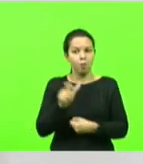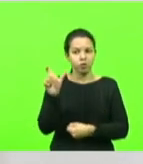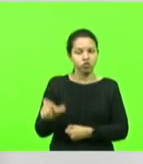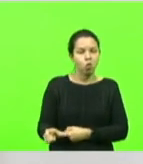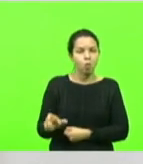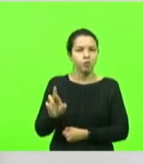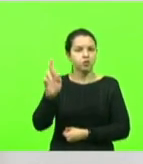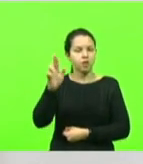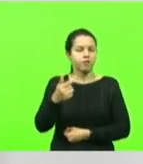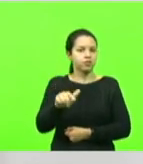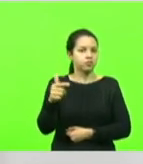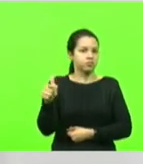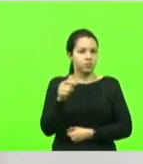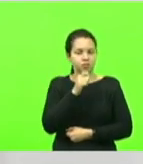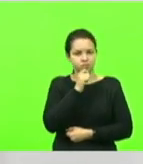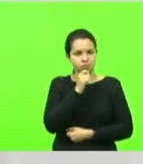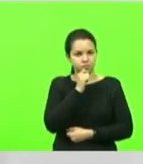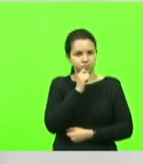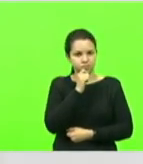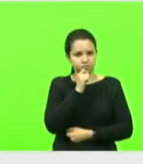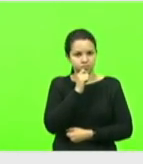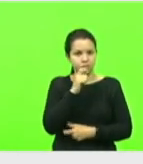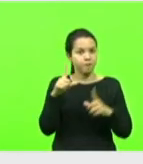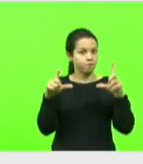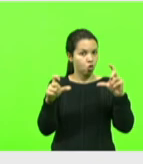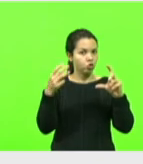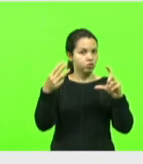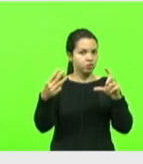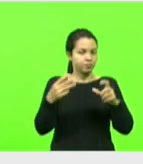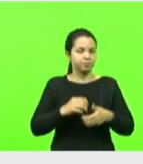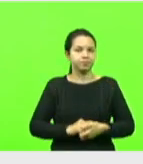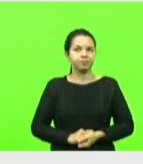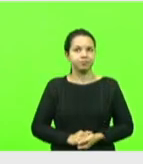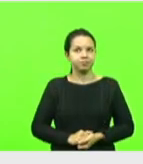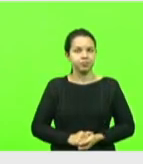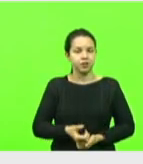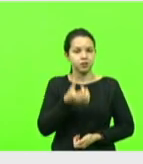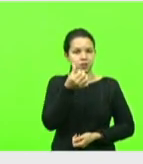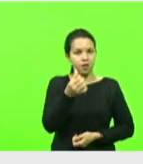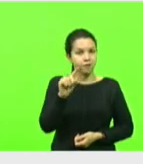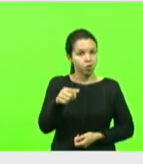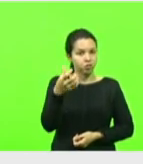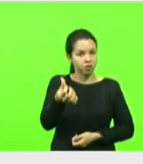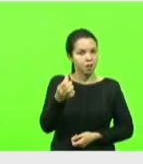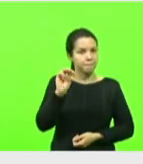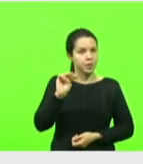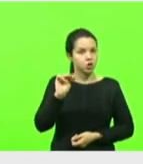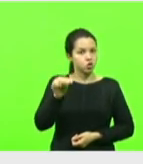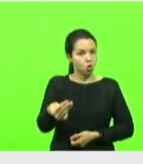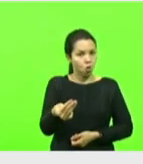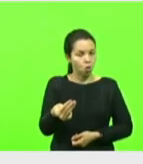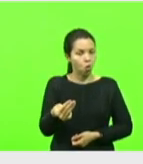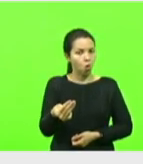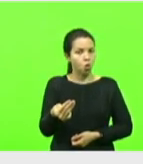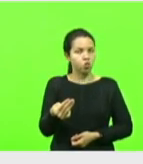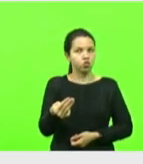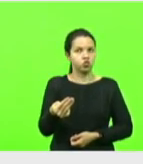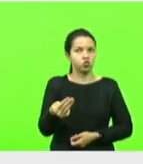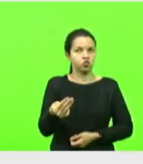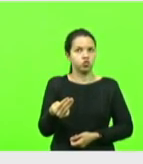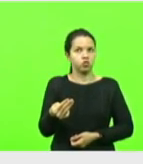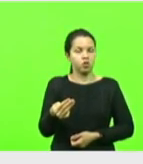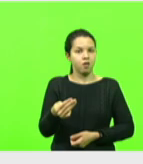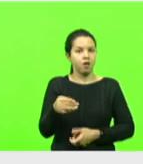A outra, a imagem 3. 6,6 milhões em imóveis dos envolvidos. Que envolvidos? Que